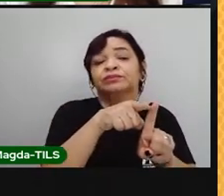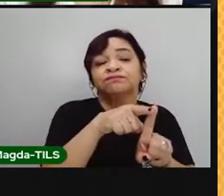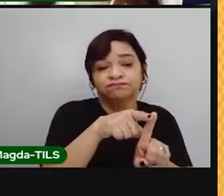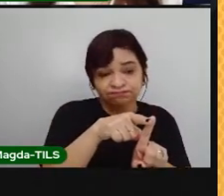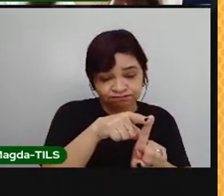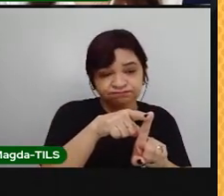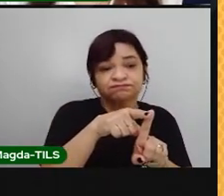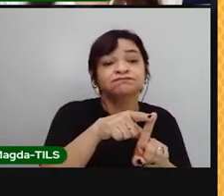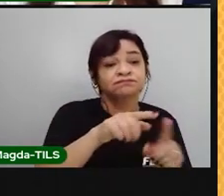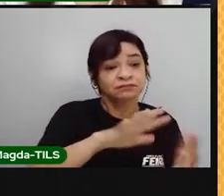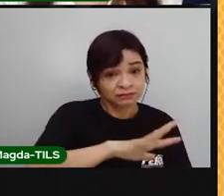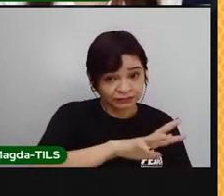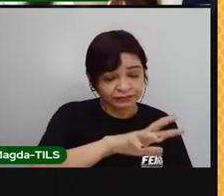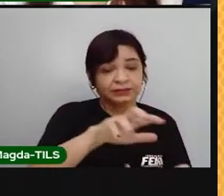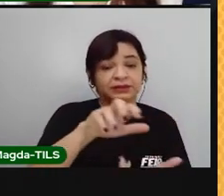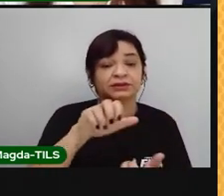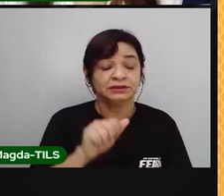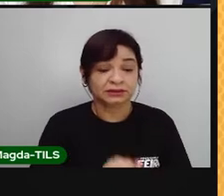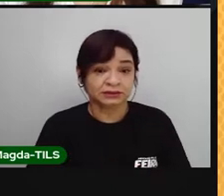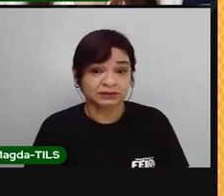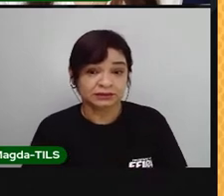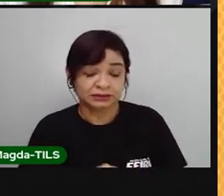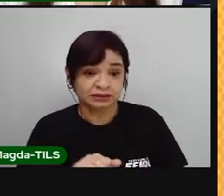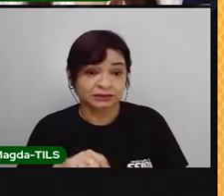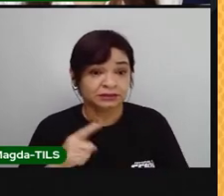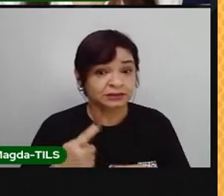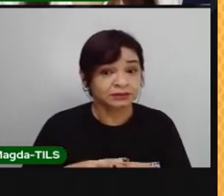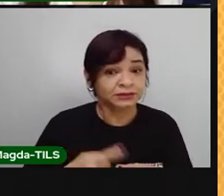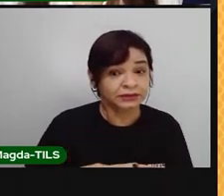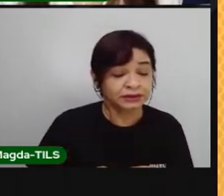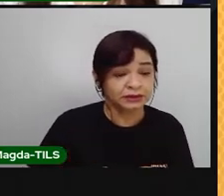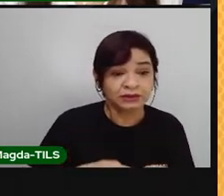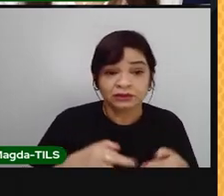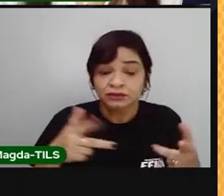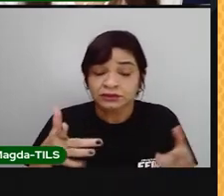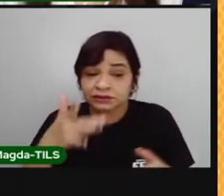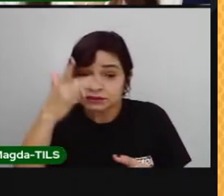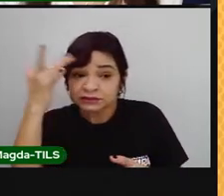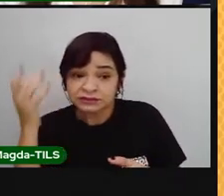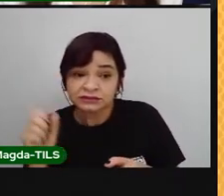planeta experimenta devido, em grande parte, à ação dos seres humanos.